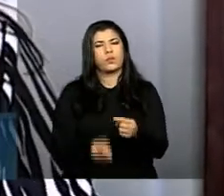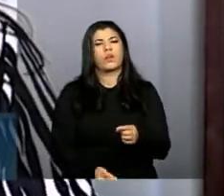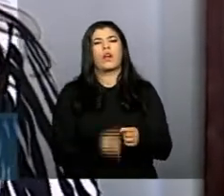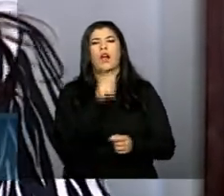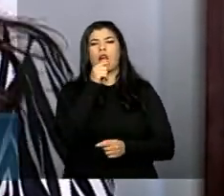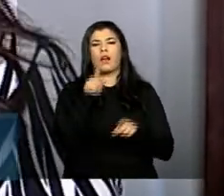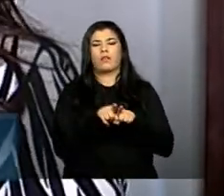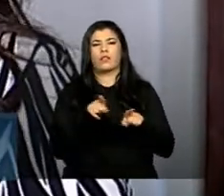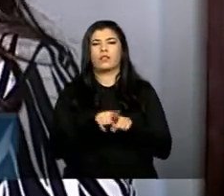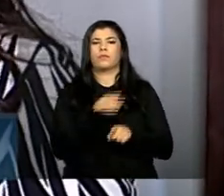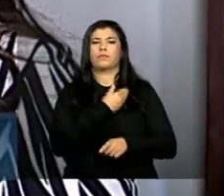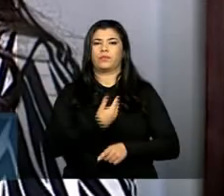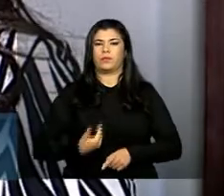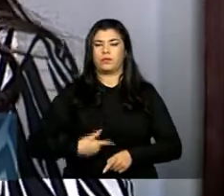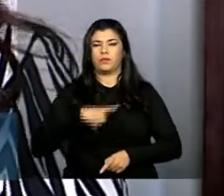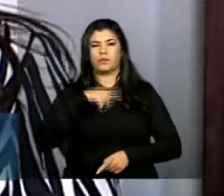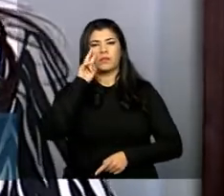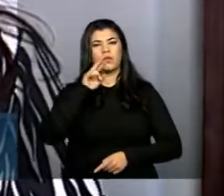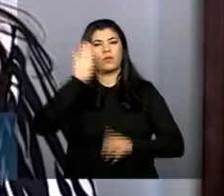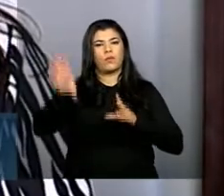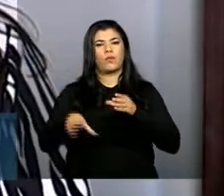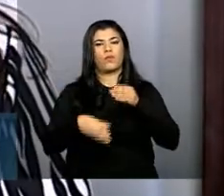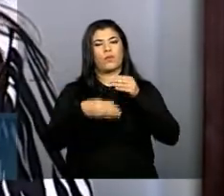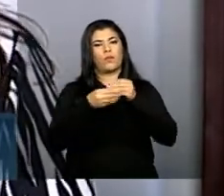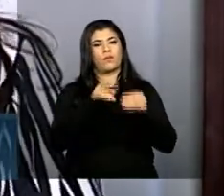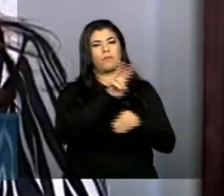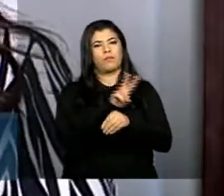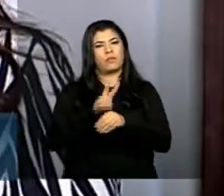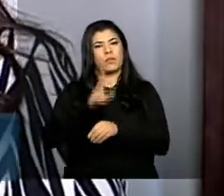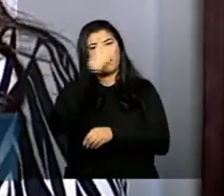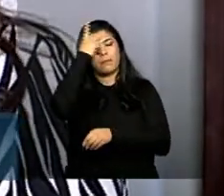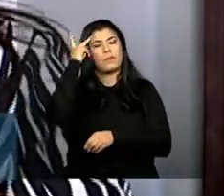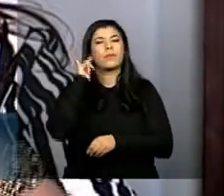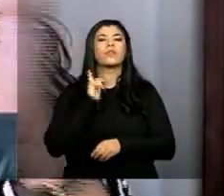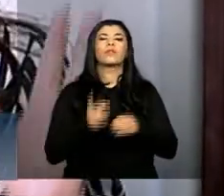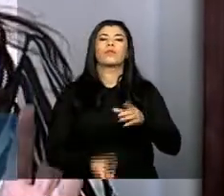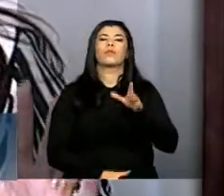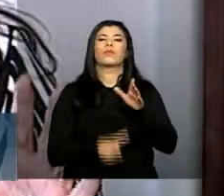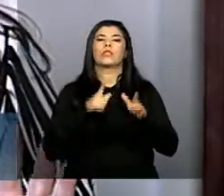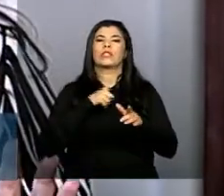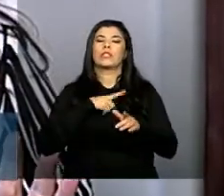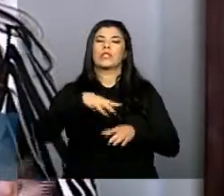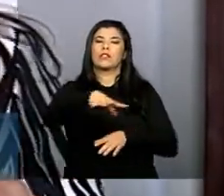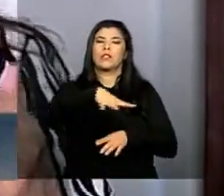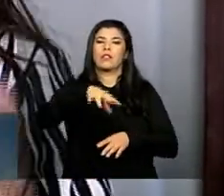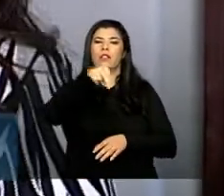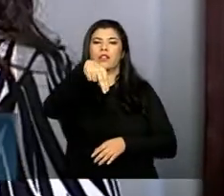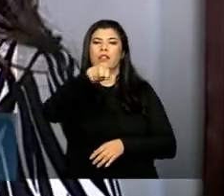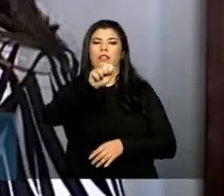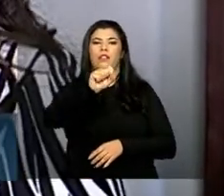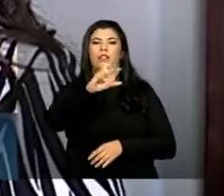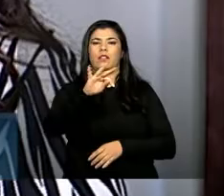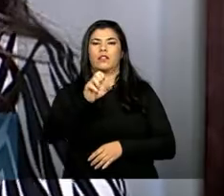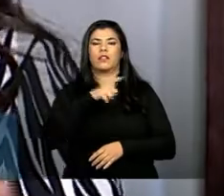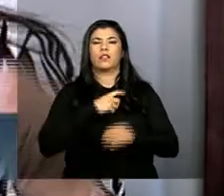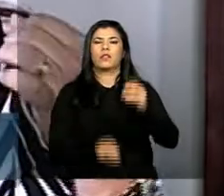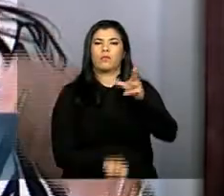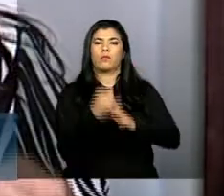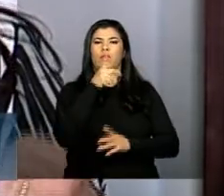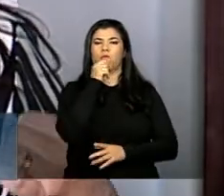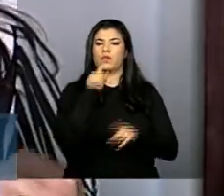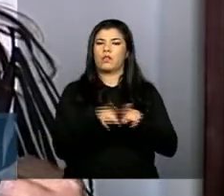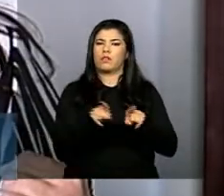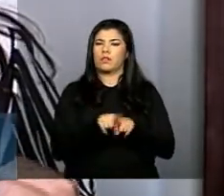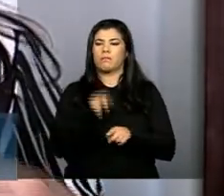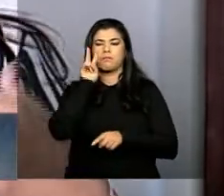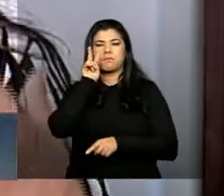produção o produtor de água que além de produzir grãos, produzir carnes, proteínas em geral nós vamos produzir água ele tem que